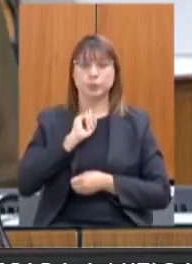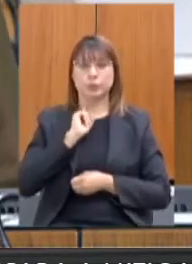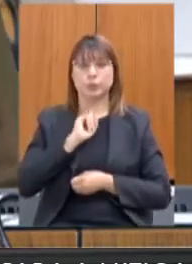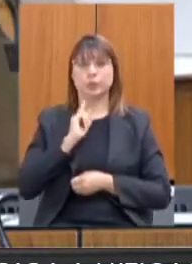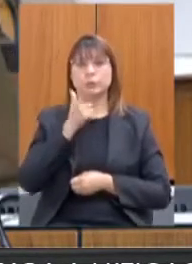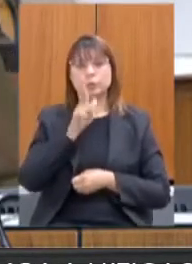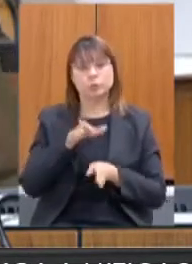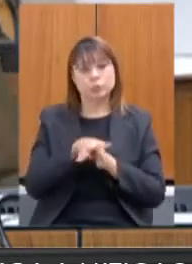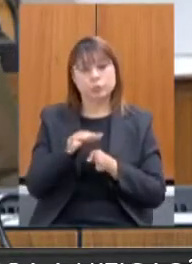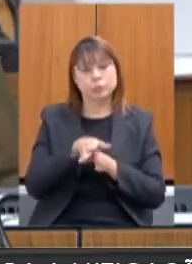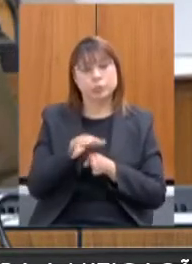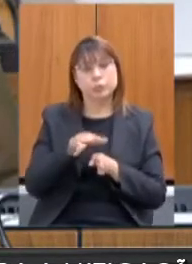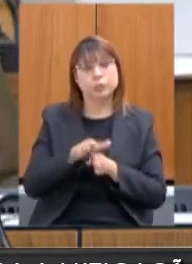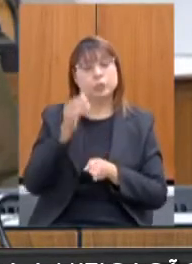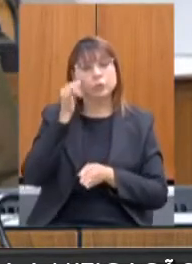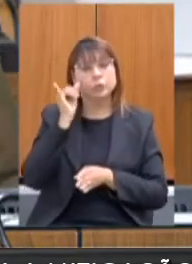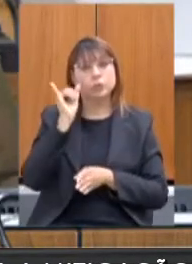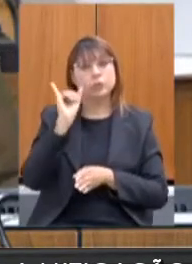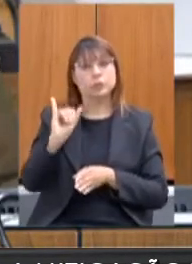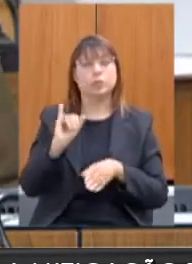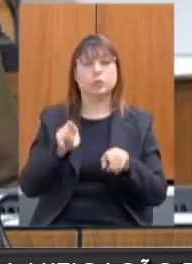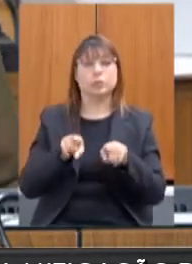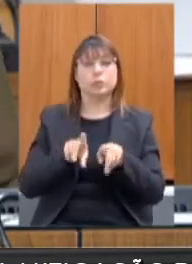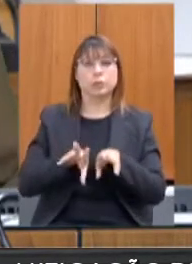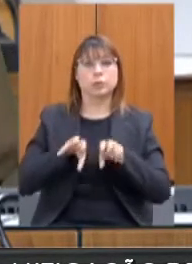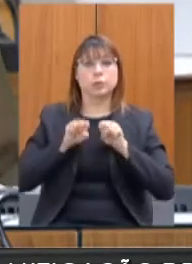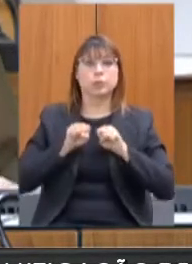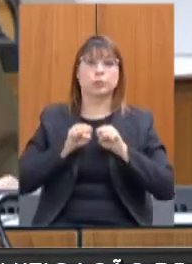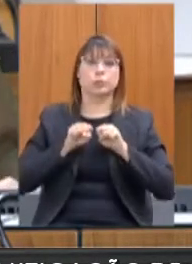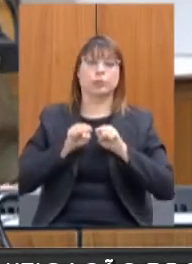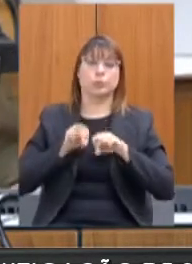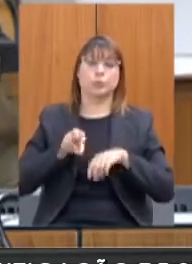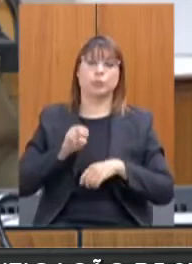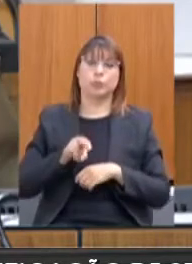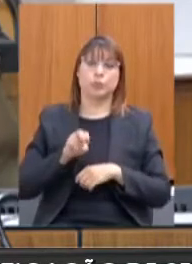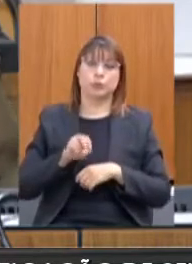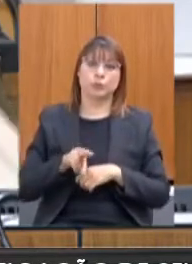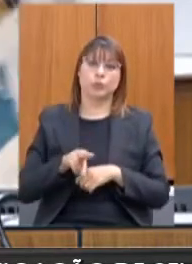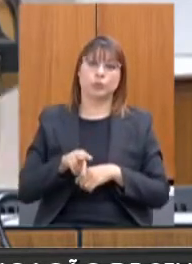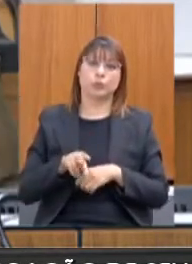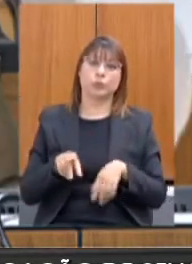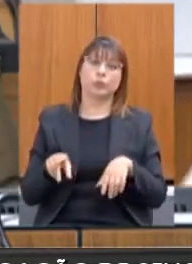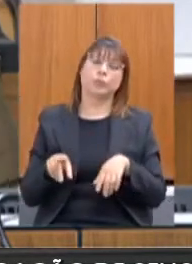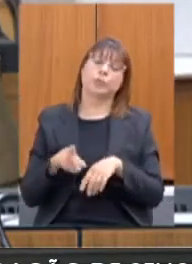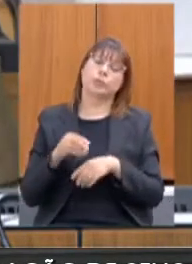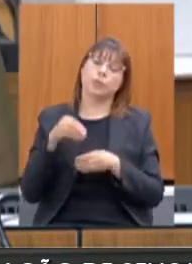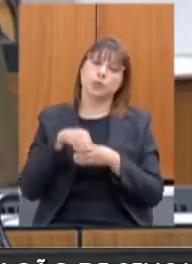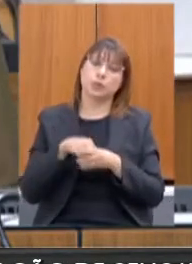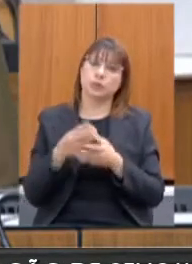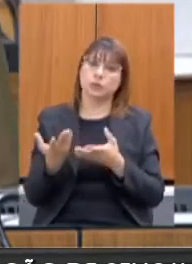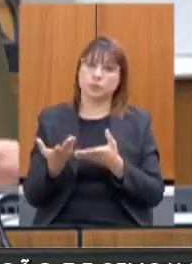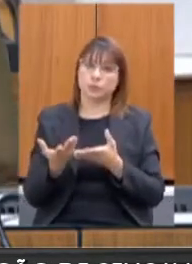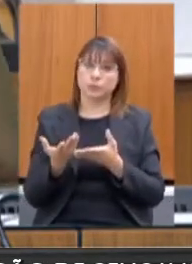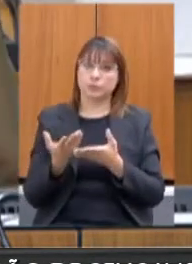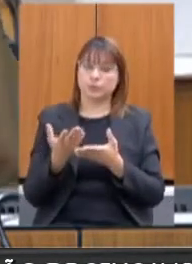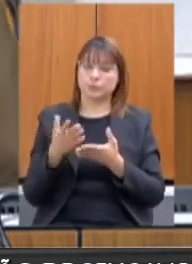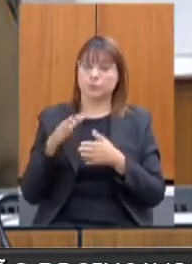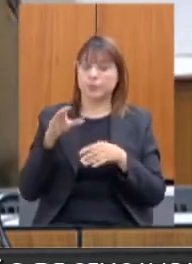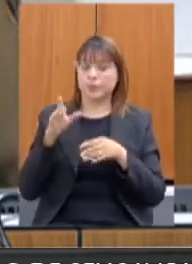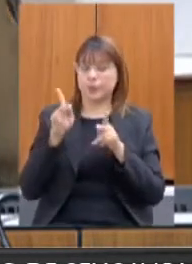recomendação e prevenção do controle de infecções de pessoas idosas em acolhimento institucional. Por favor.